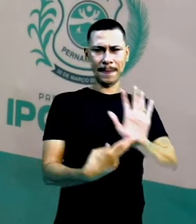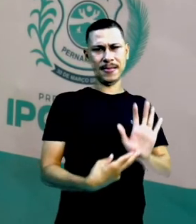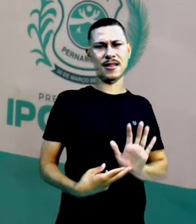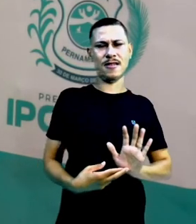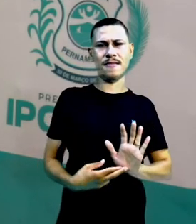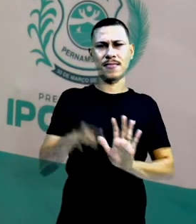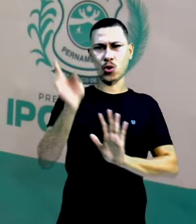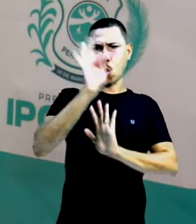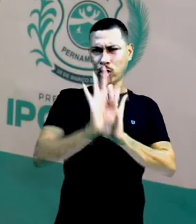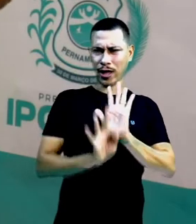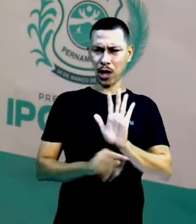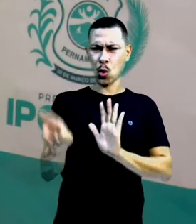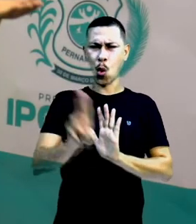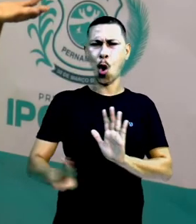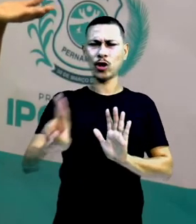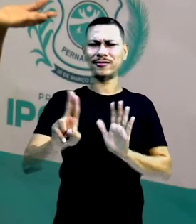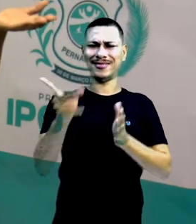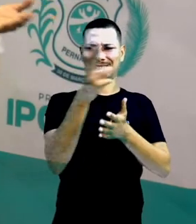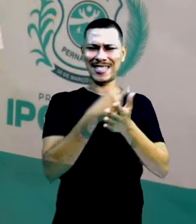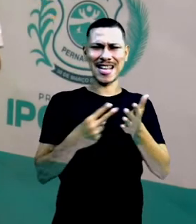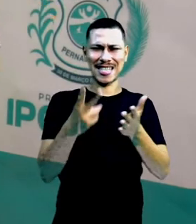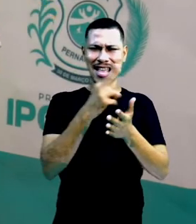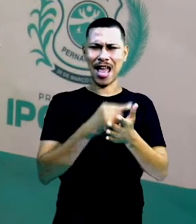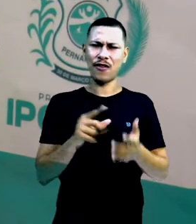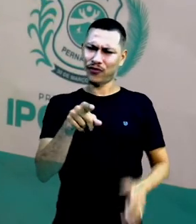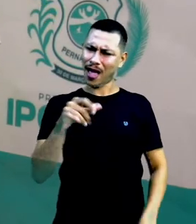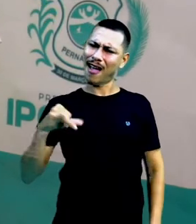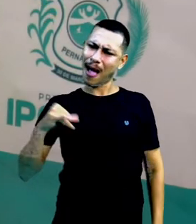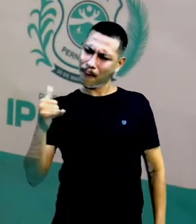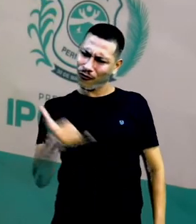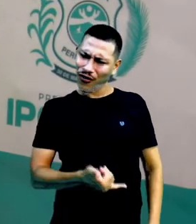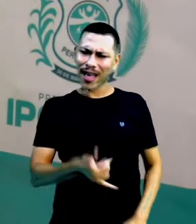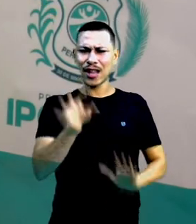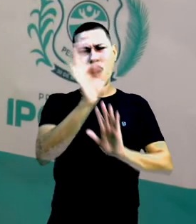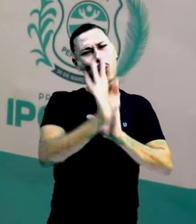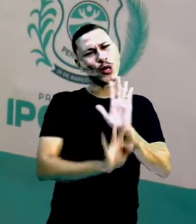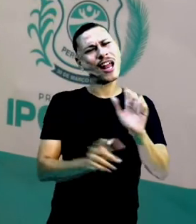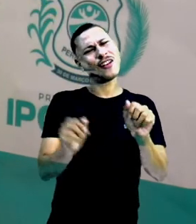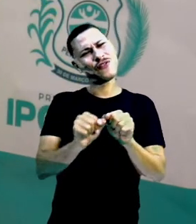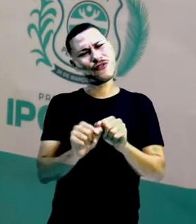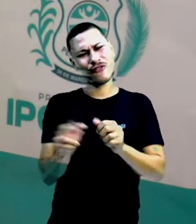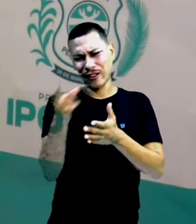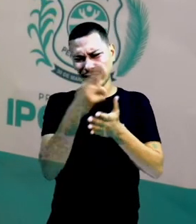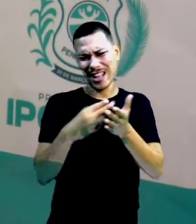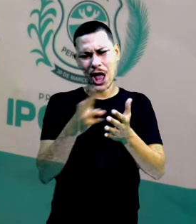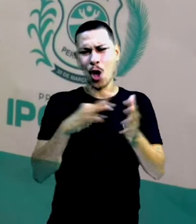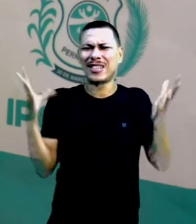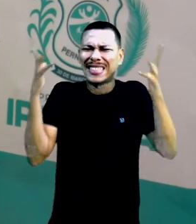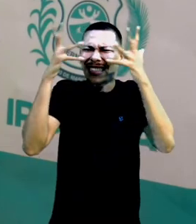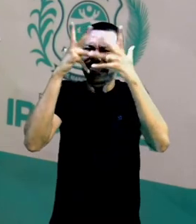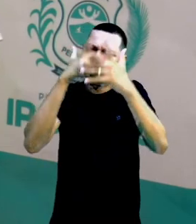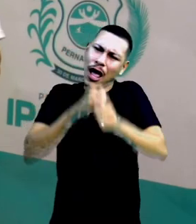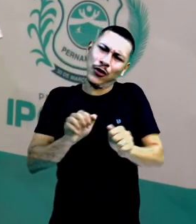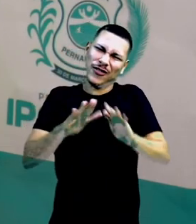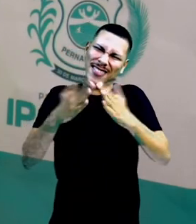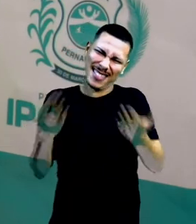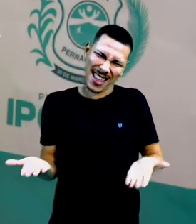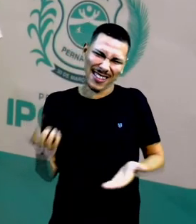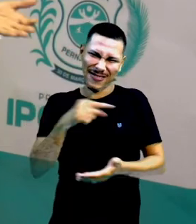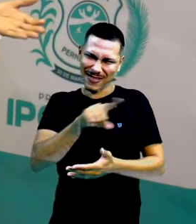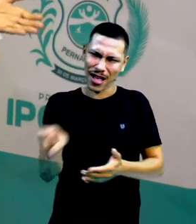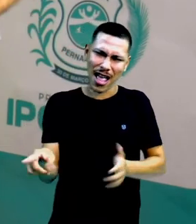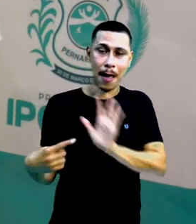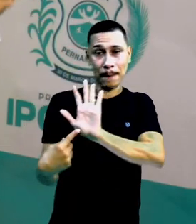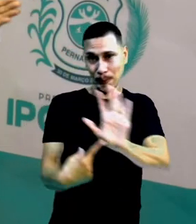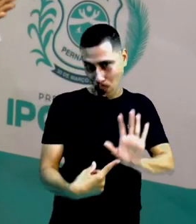através de desenho. Aproveite aí esse texto tão lindo e faz aquele desenho maravilhoso lá no seu caderno e